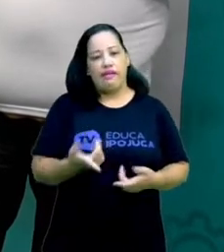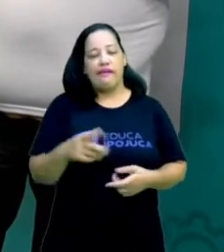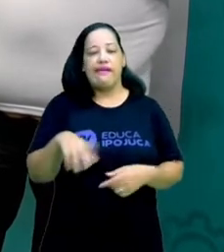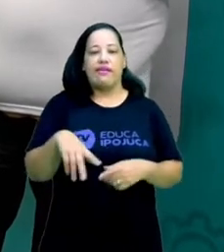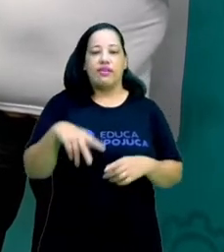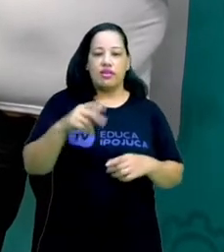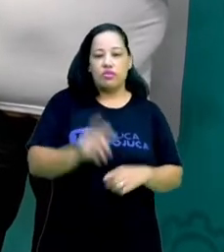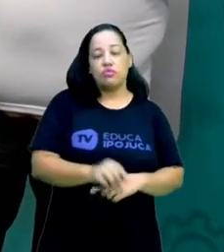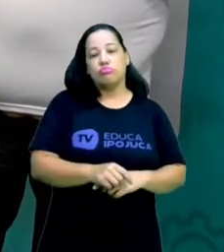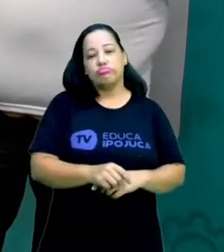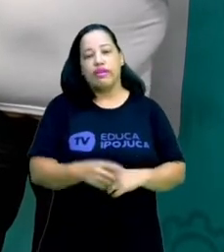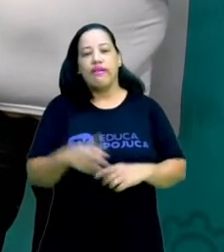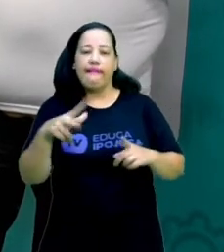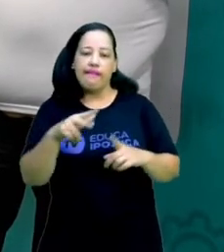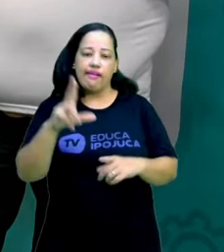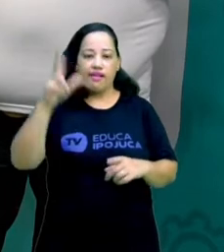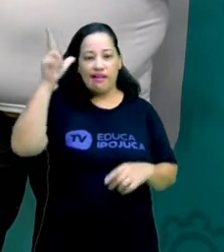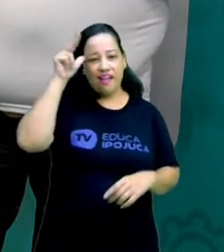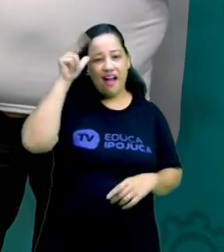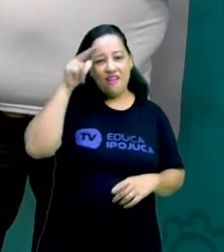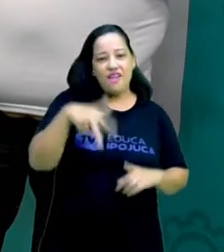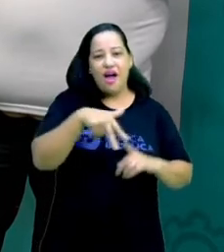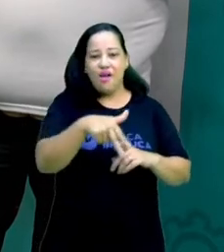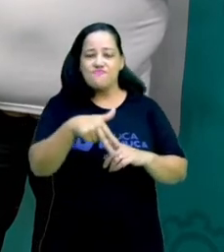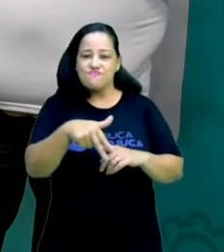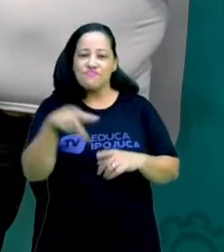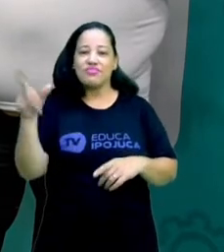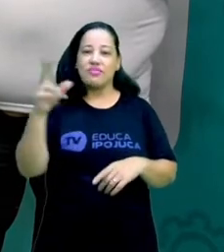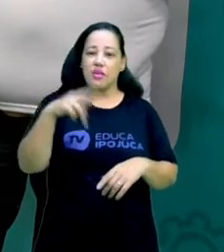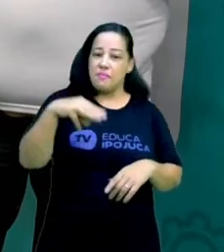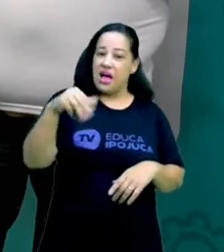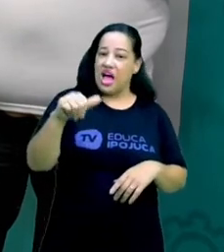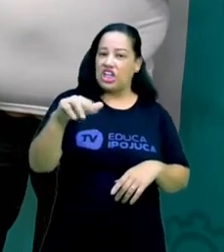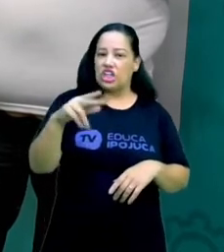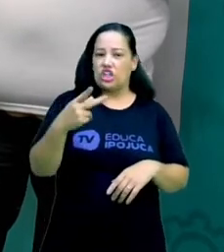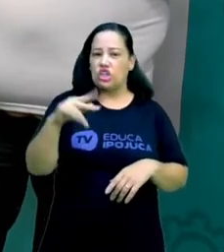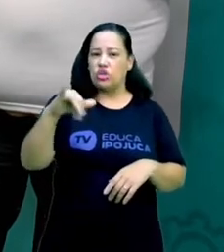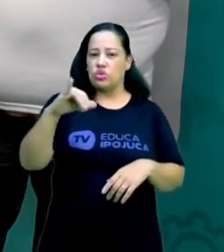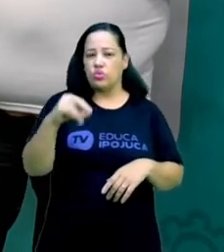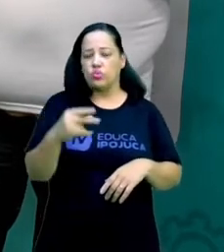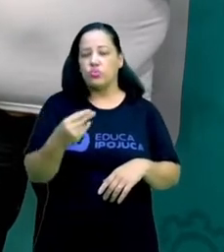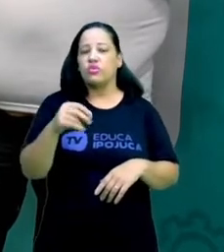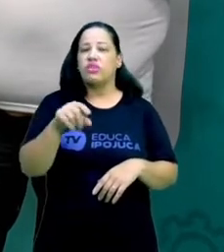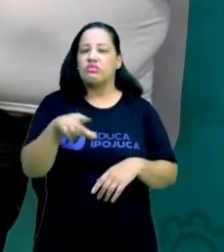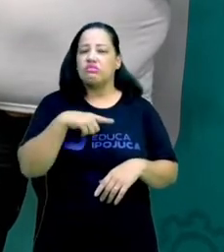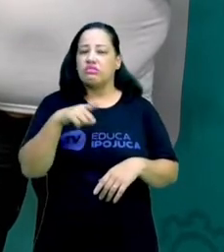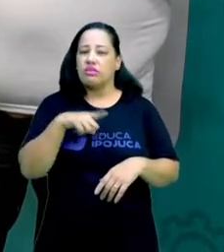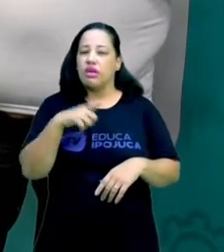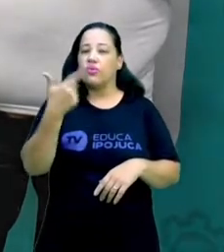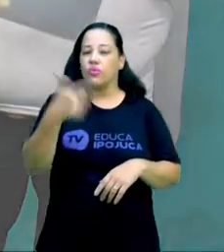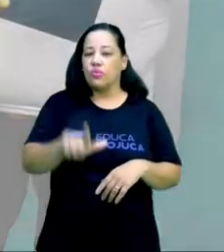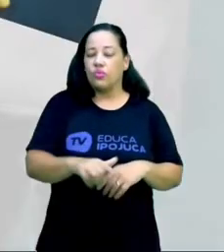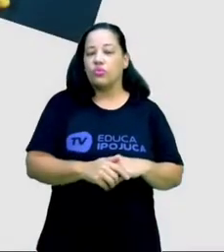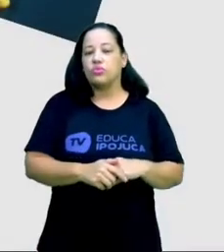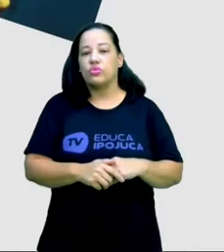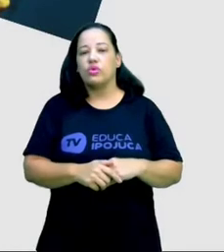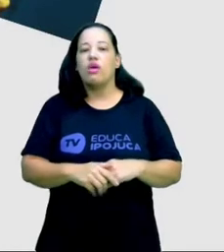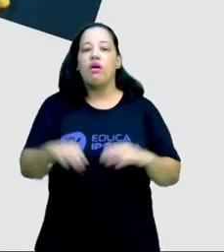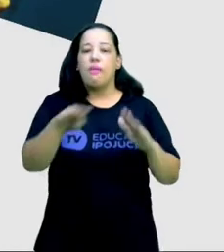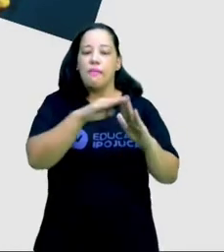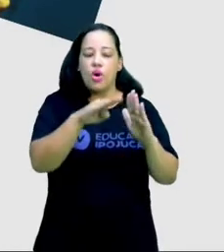aqui na cidade do Ipojuca, lá próximo ao rio Maracaíbe, que é um outro rio daqui, nós temos o projeto